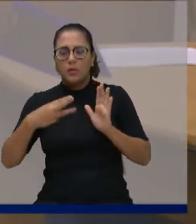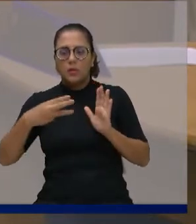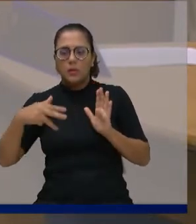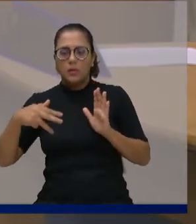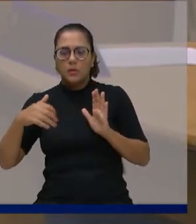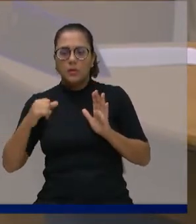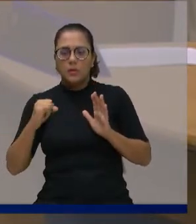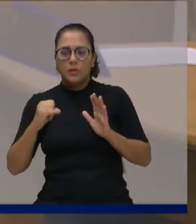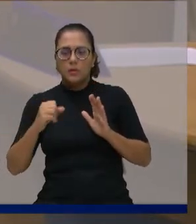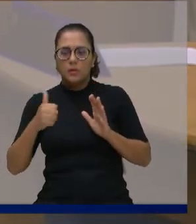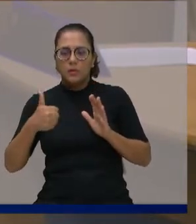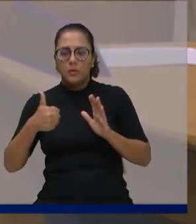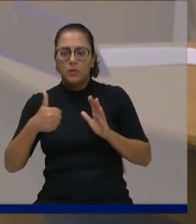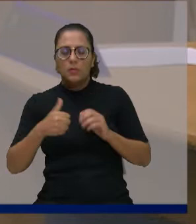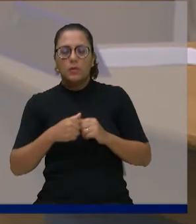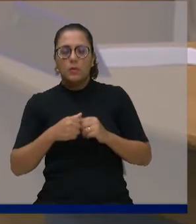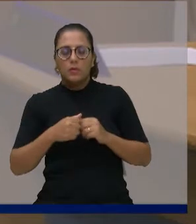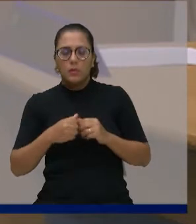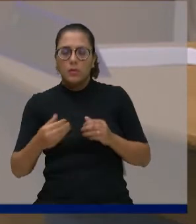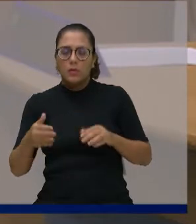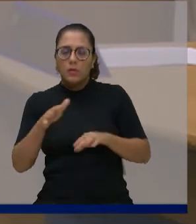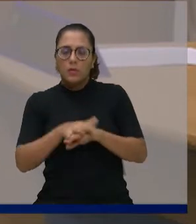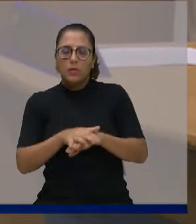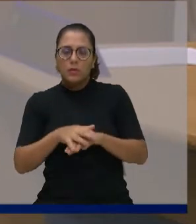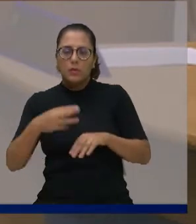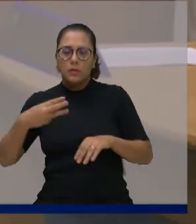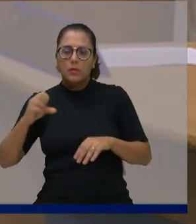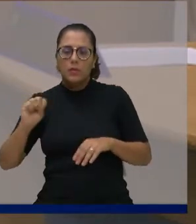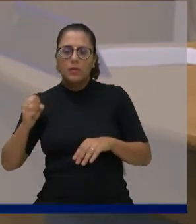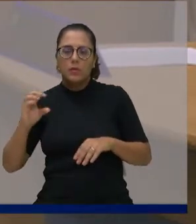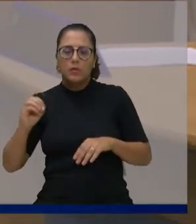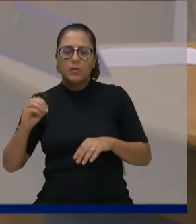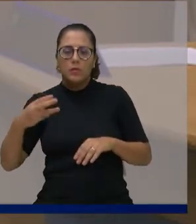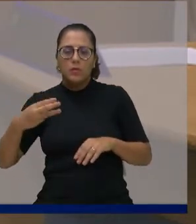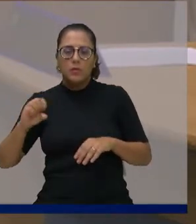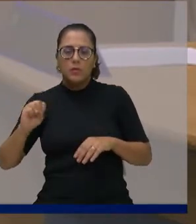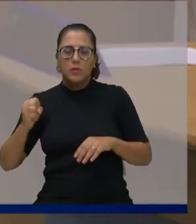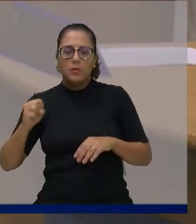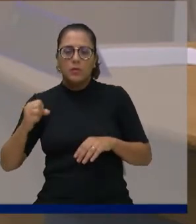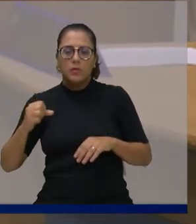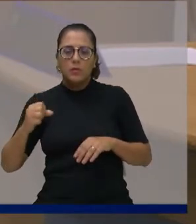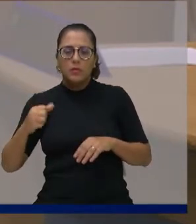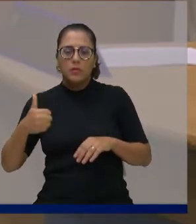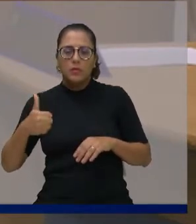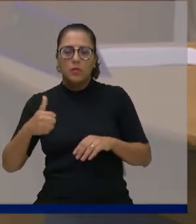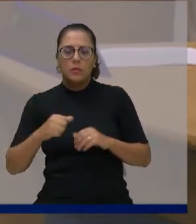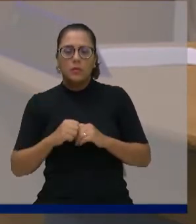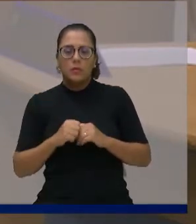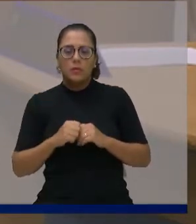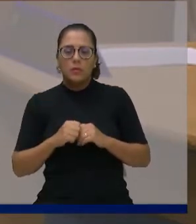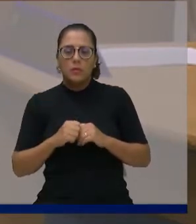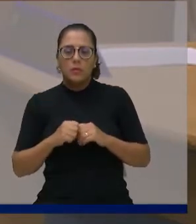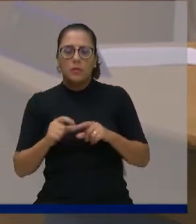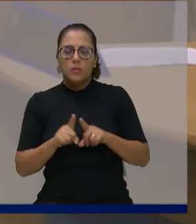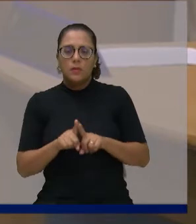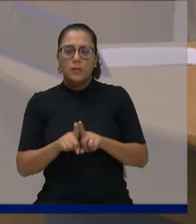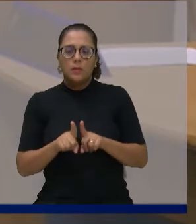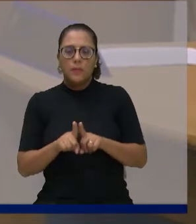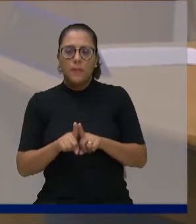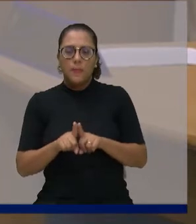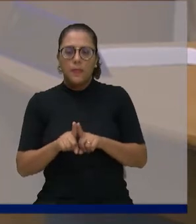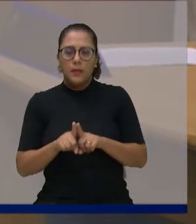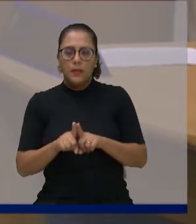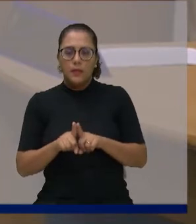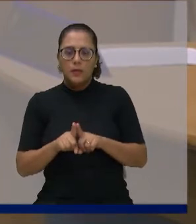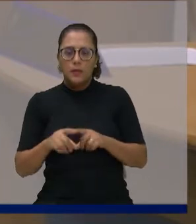incluído também o 380, 381 e 382, e as moções de 14 a